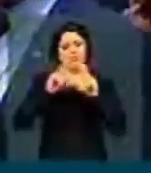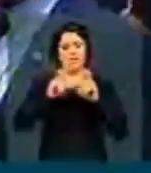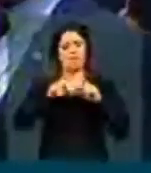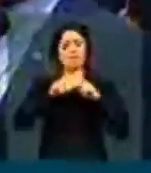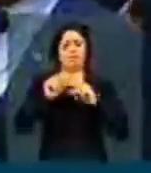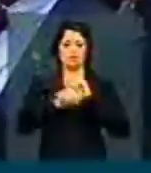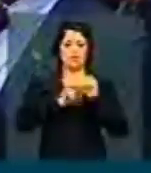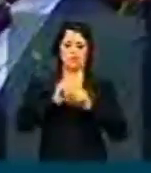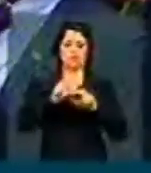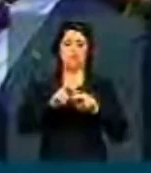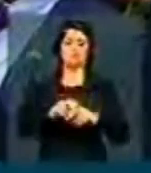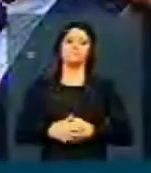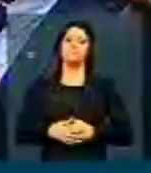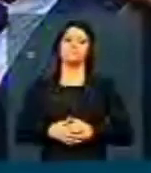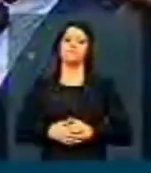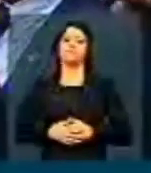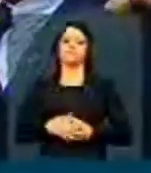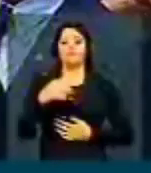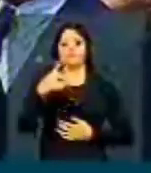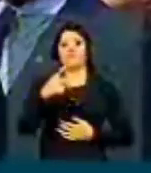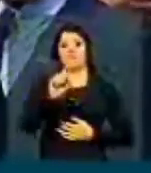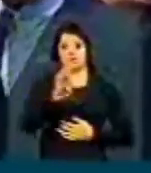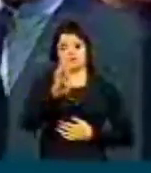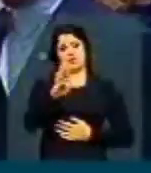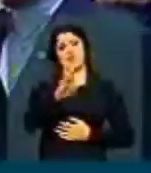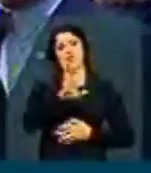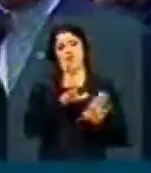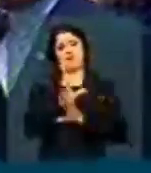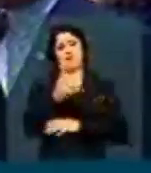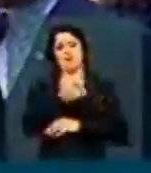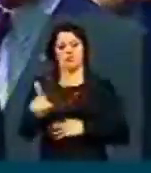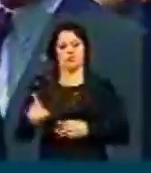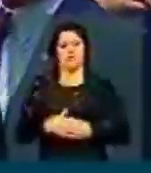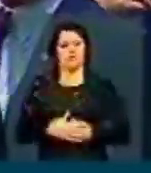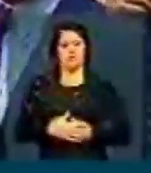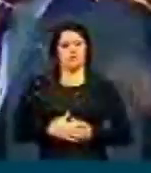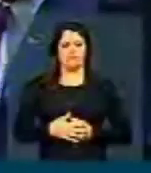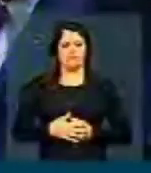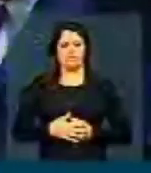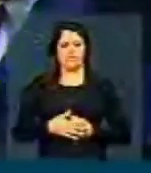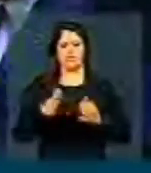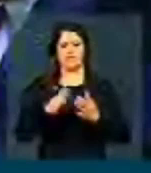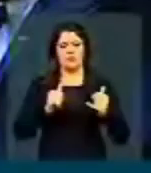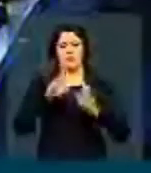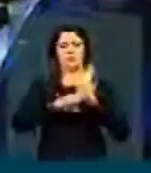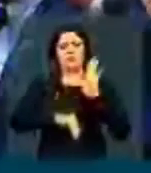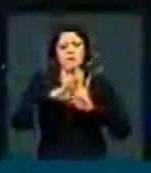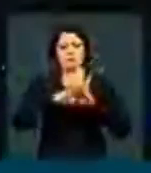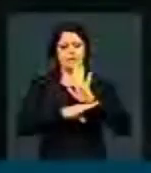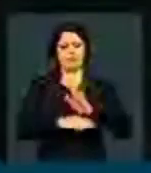Exatamente por esse motivo, o PSB orienta não ao requerimento de retirada de pauta.